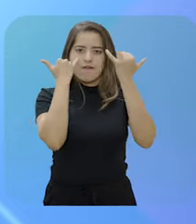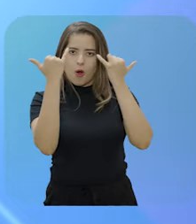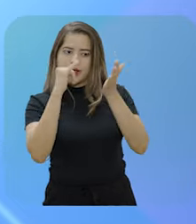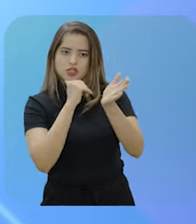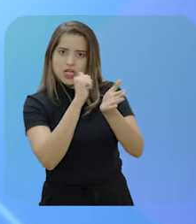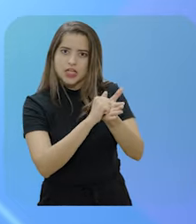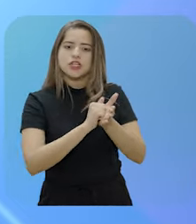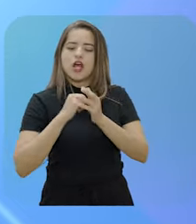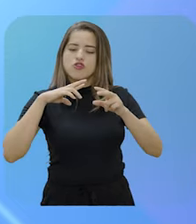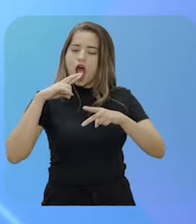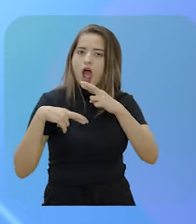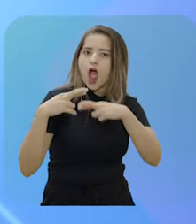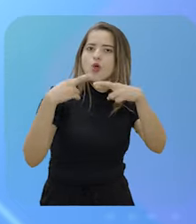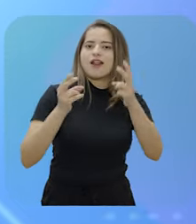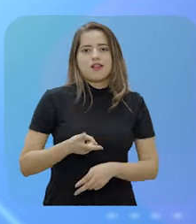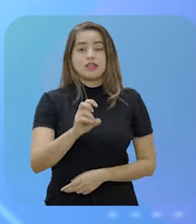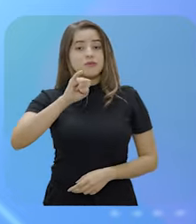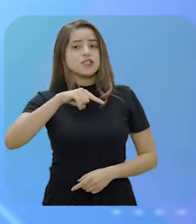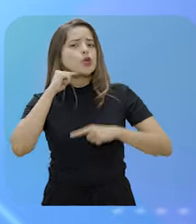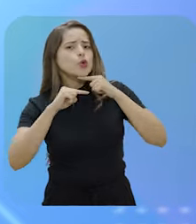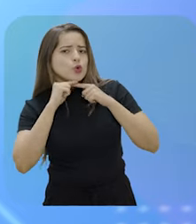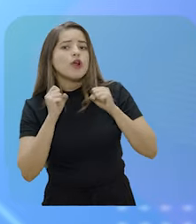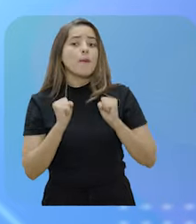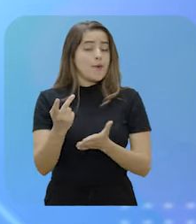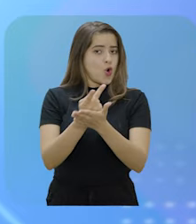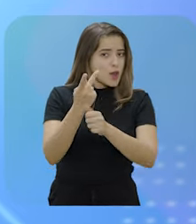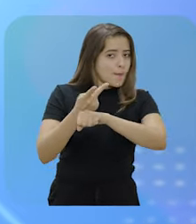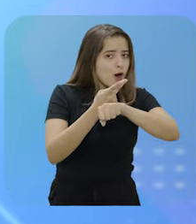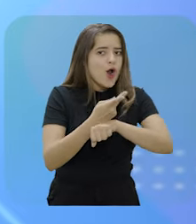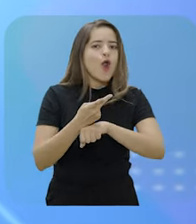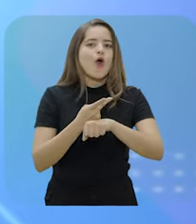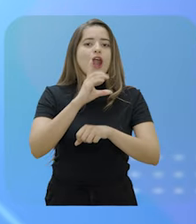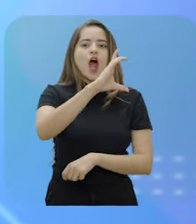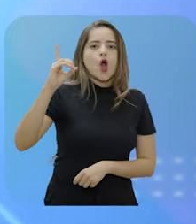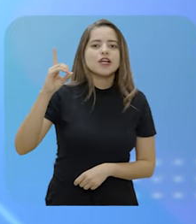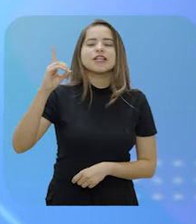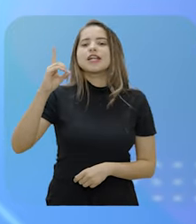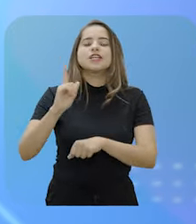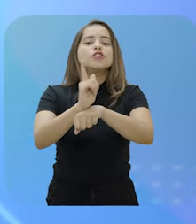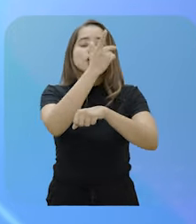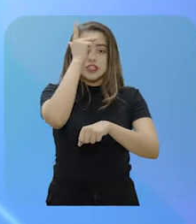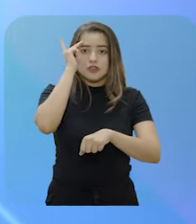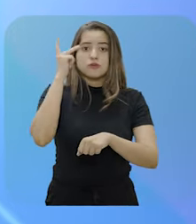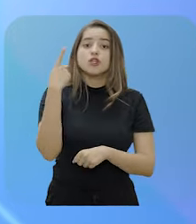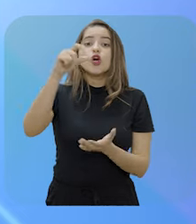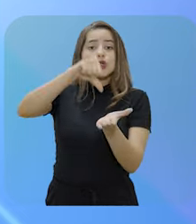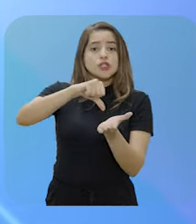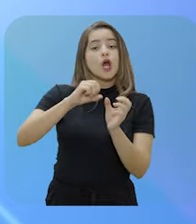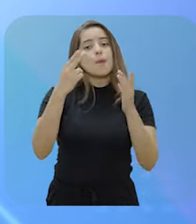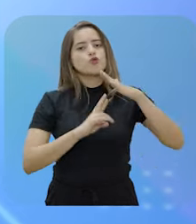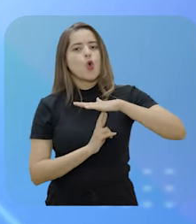poderá articular a rede psicossocial e os serviços socioassistenciais de acordo com as necessidades apresentadas nos